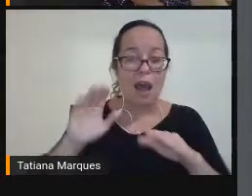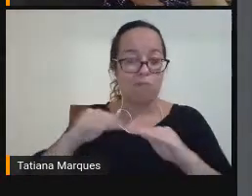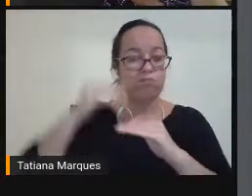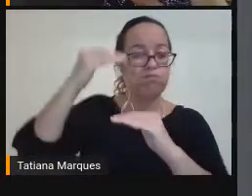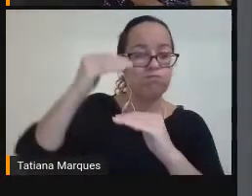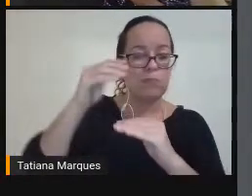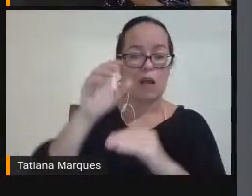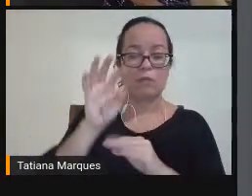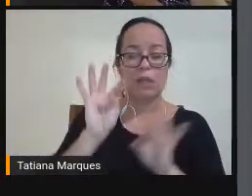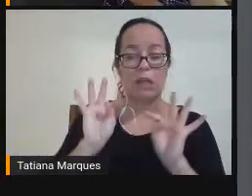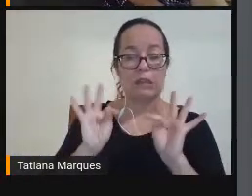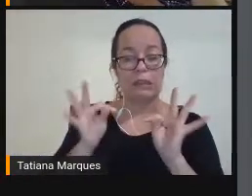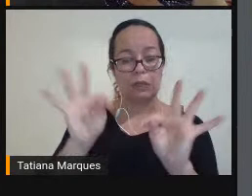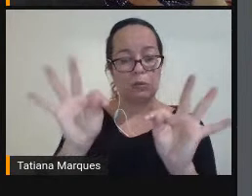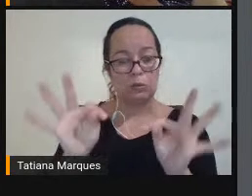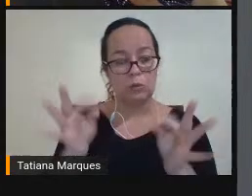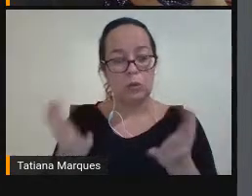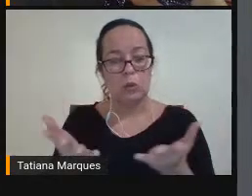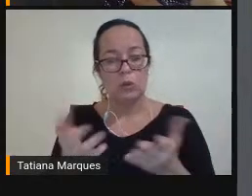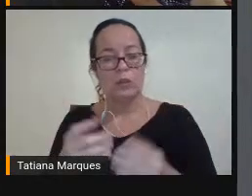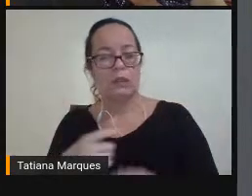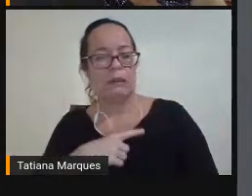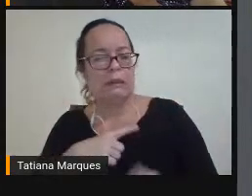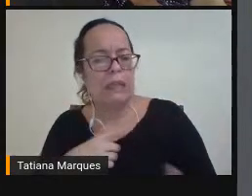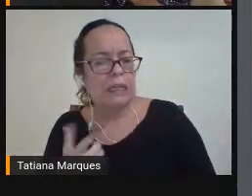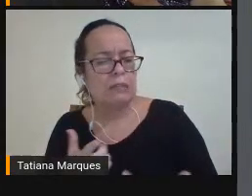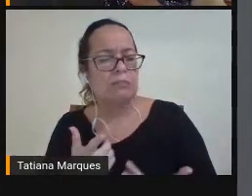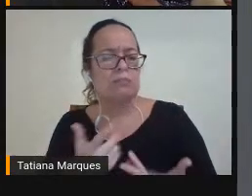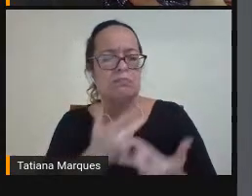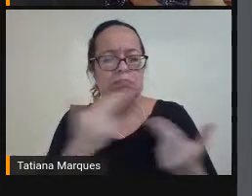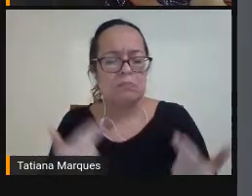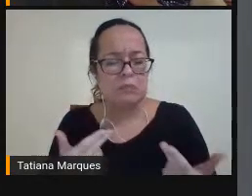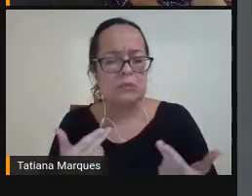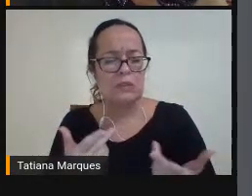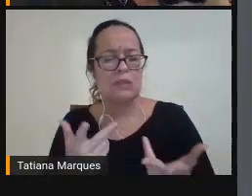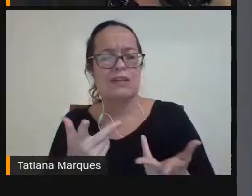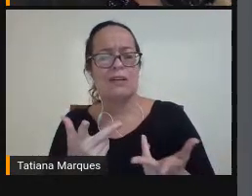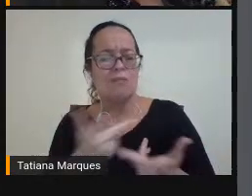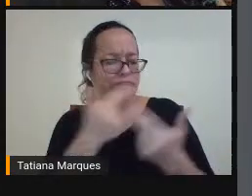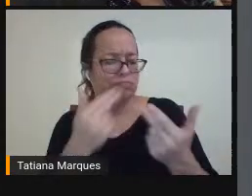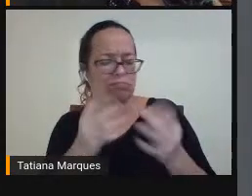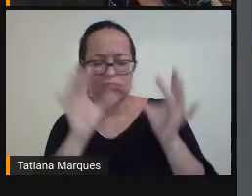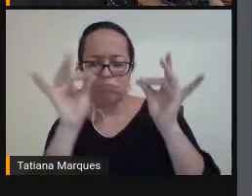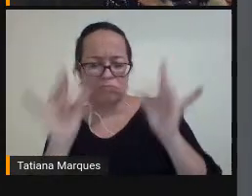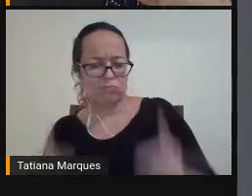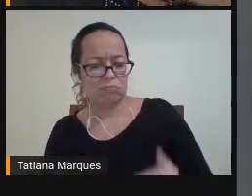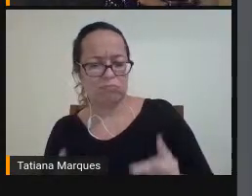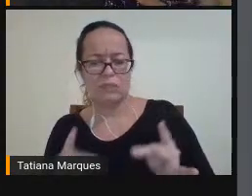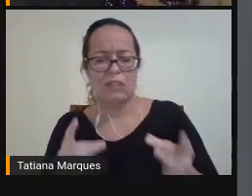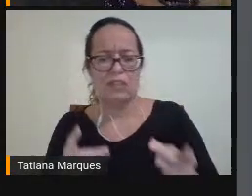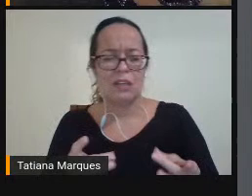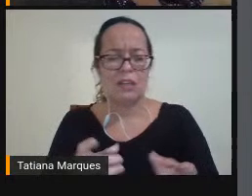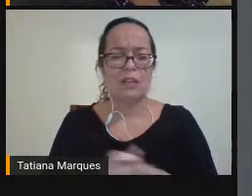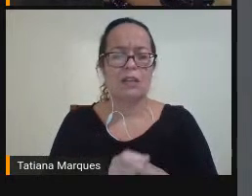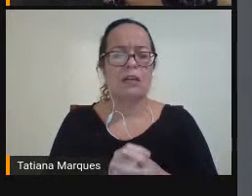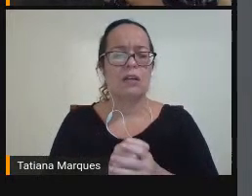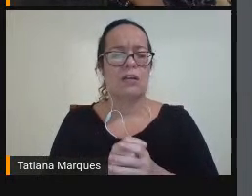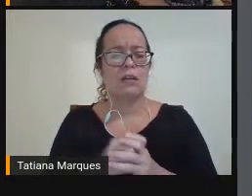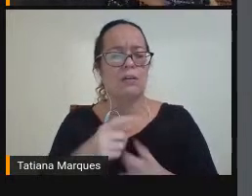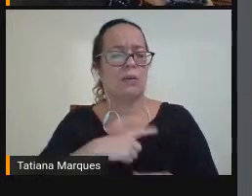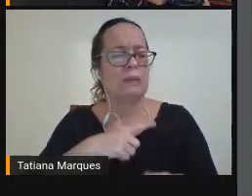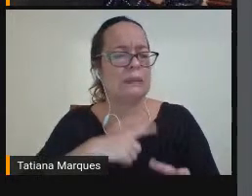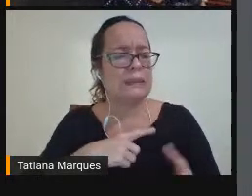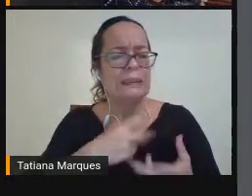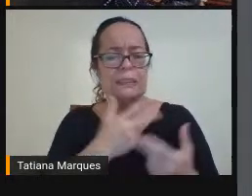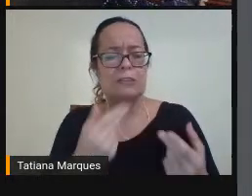E aí Os acionadores De pressão De tração De sopro De suprição Eu tenho